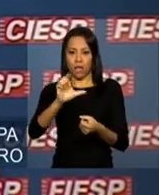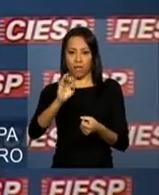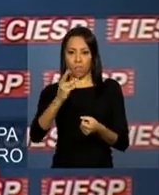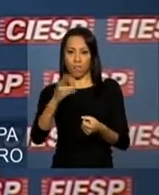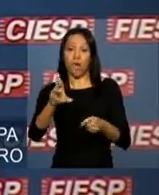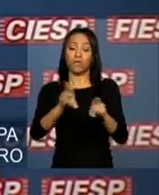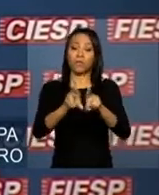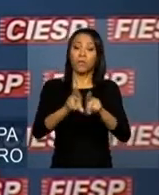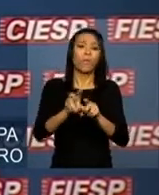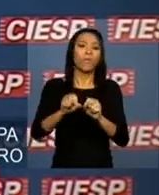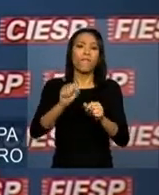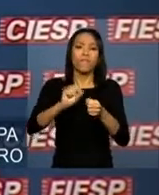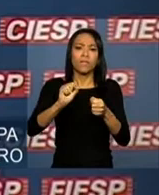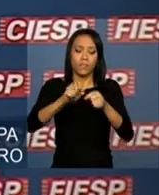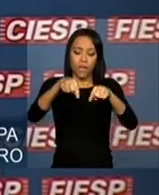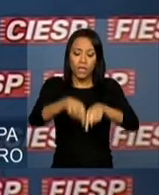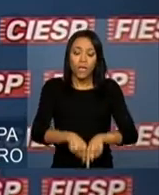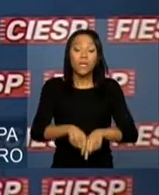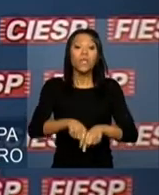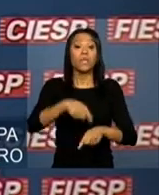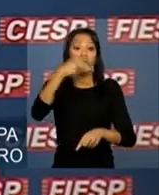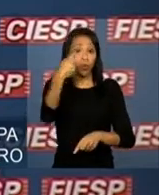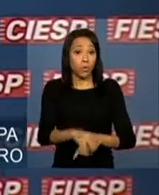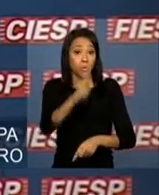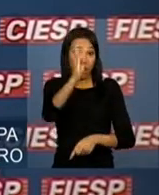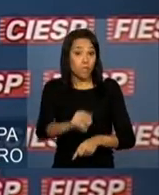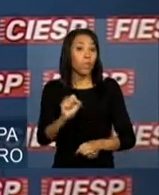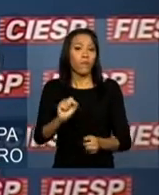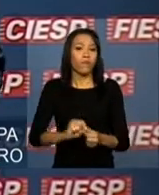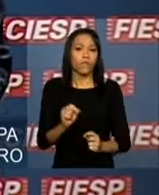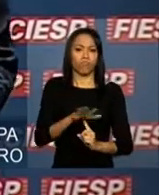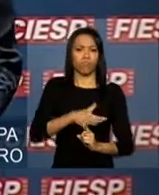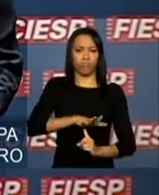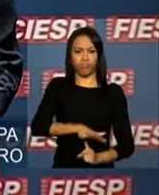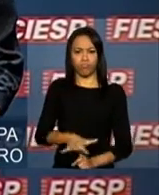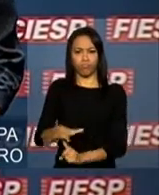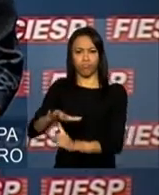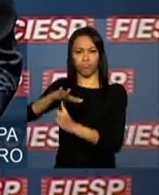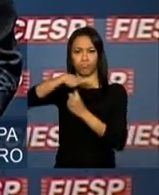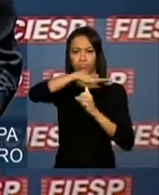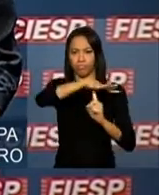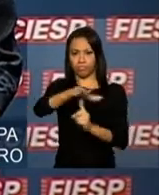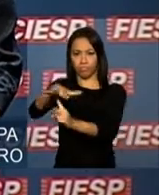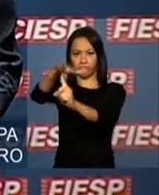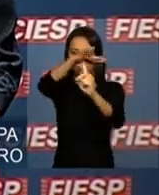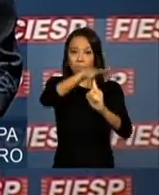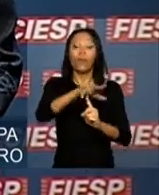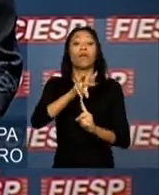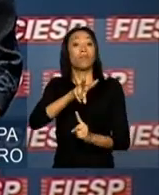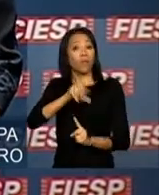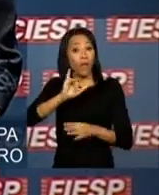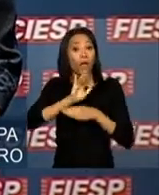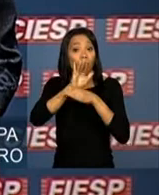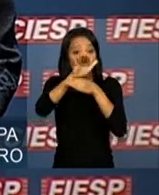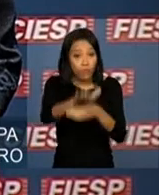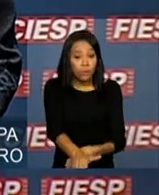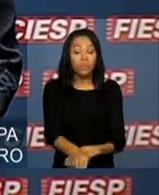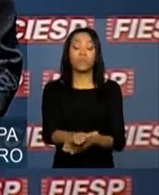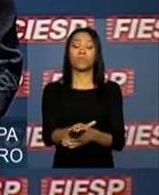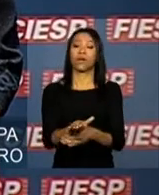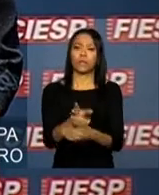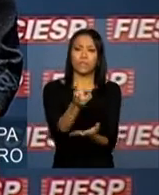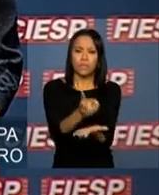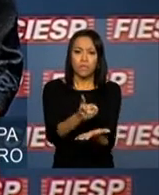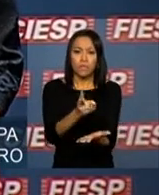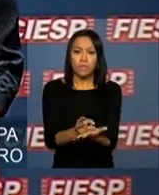fabricação no Brasil de helicópteros HXBR, que está contribuindo para consolidar